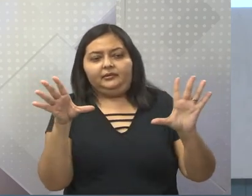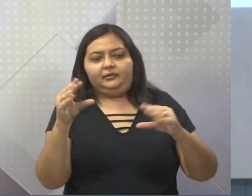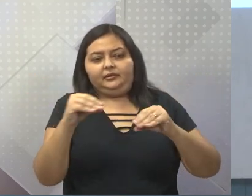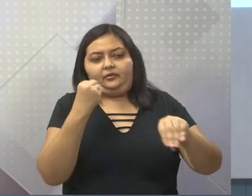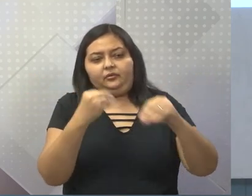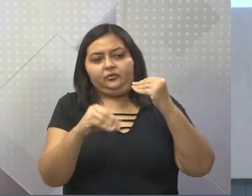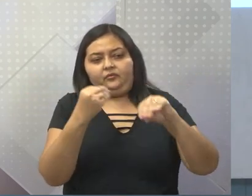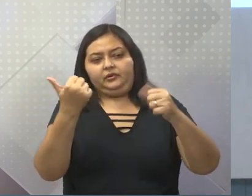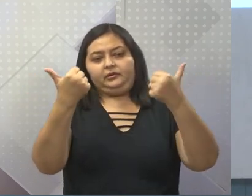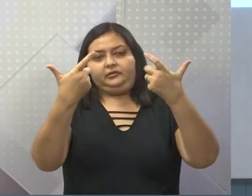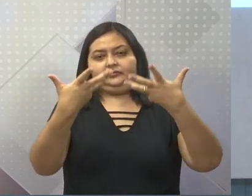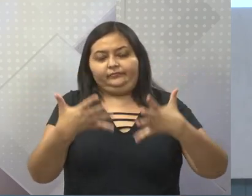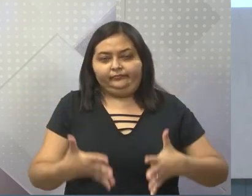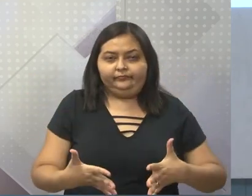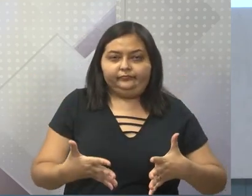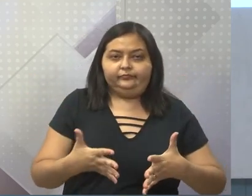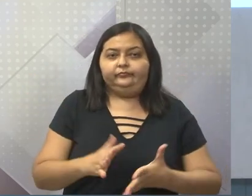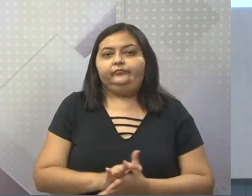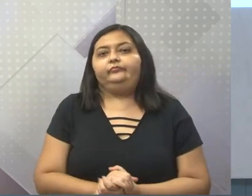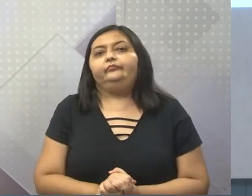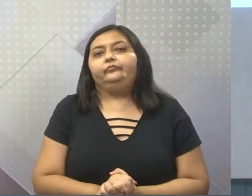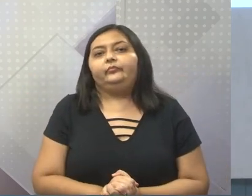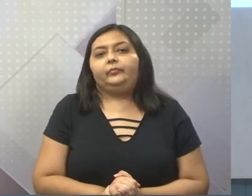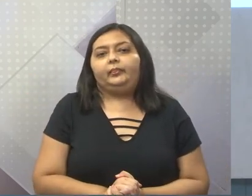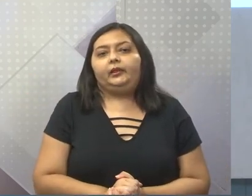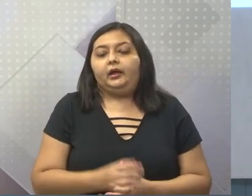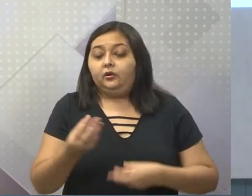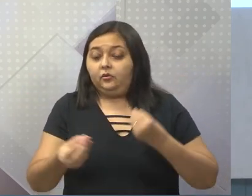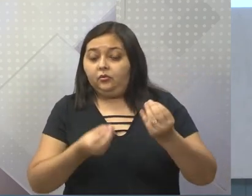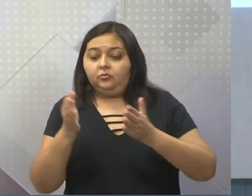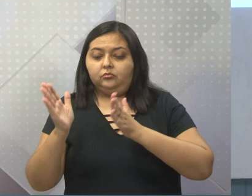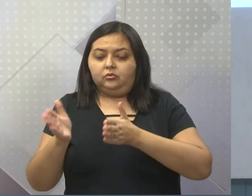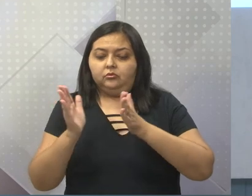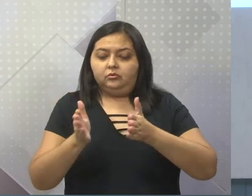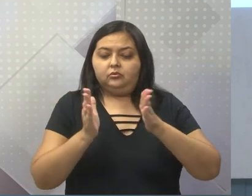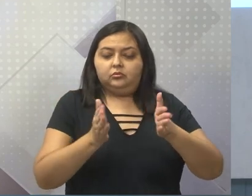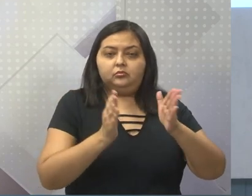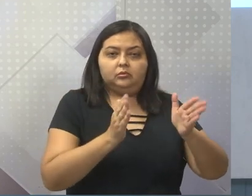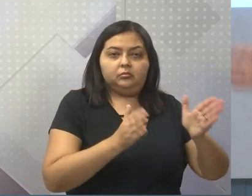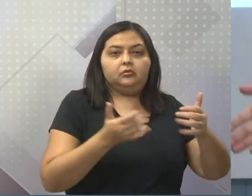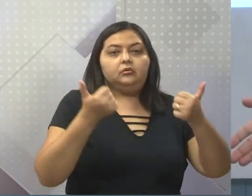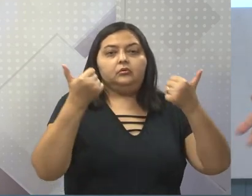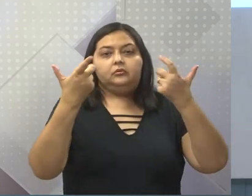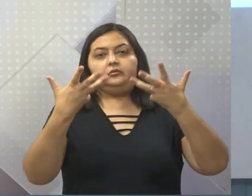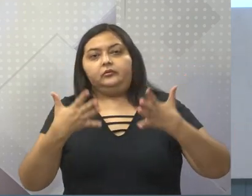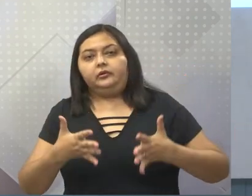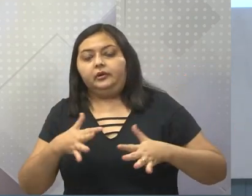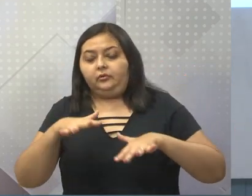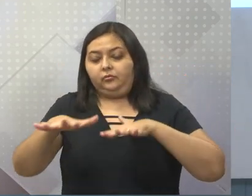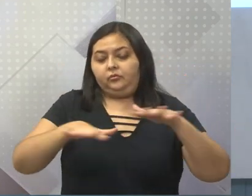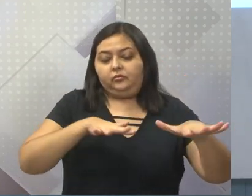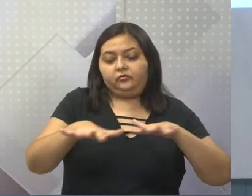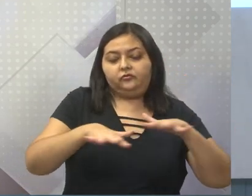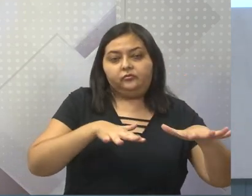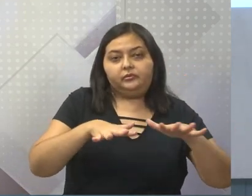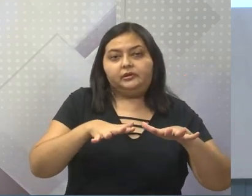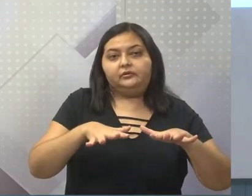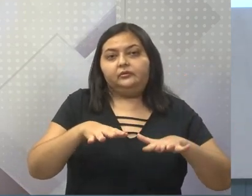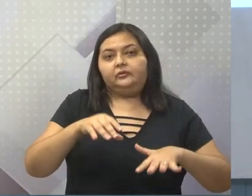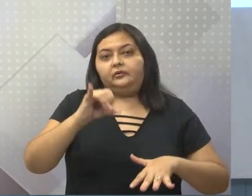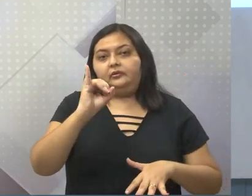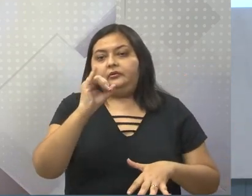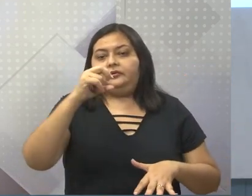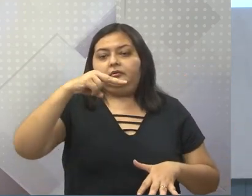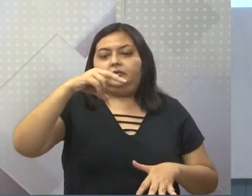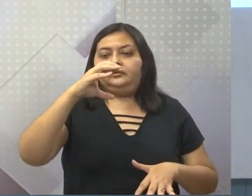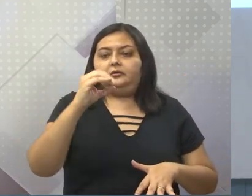E ela mostra esses detalhes, esse passo a passo, dessa questão da inconfidência, como era a realidade. Vocês podem ver um pouco mais de perto,